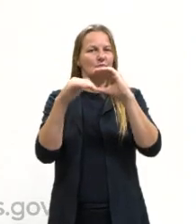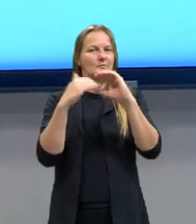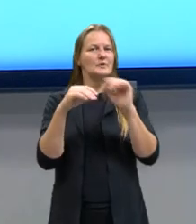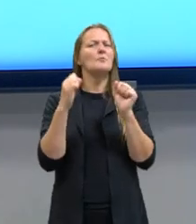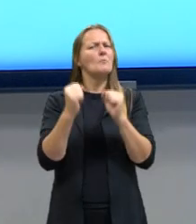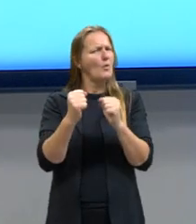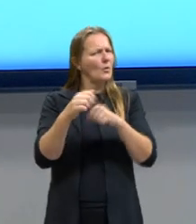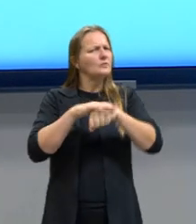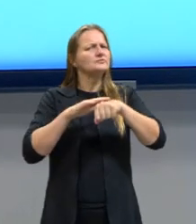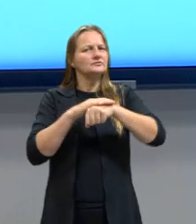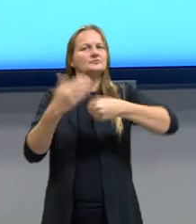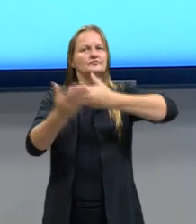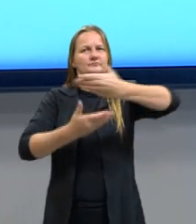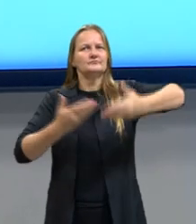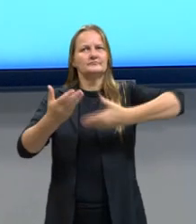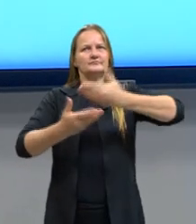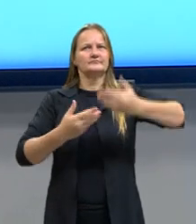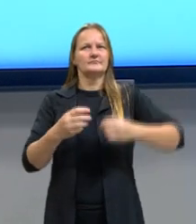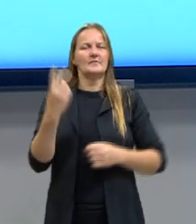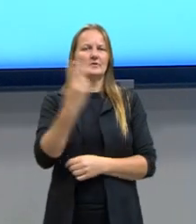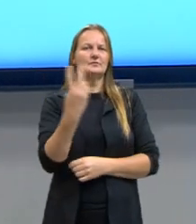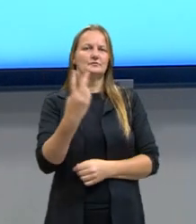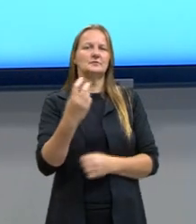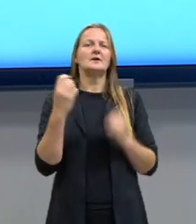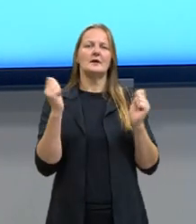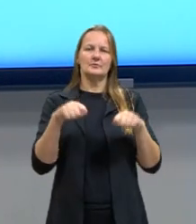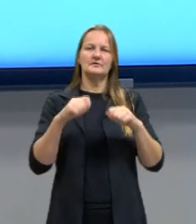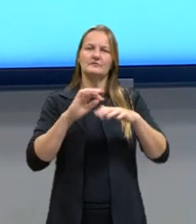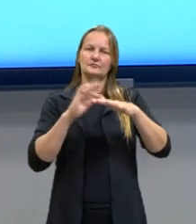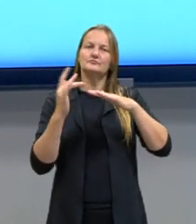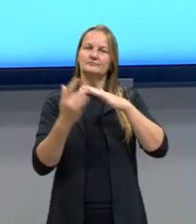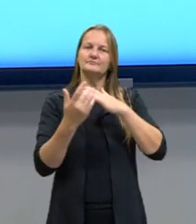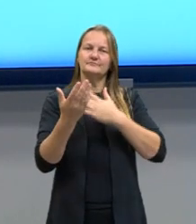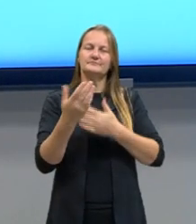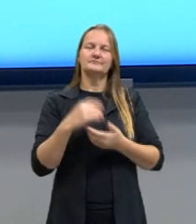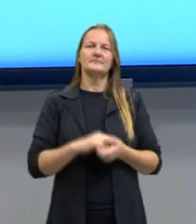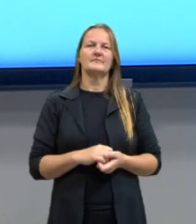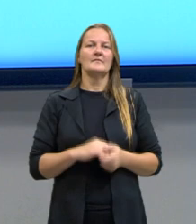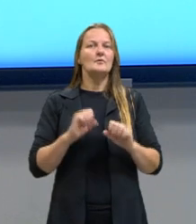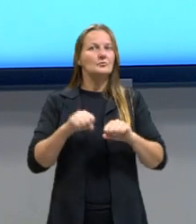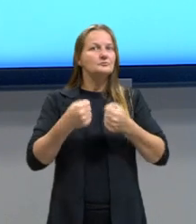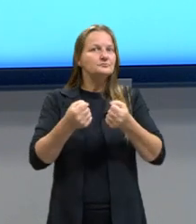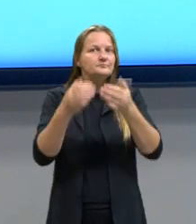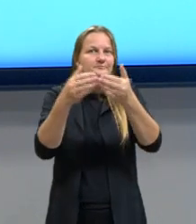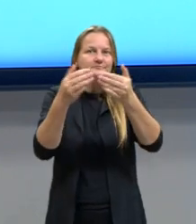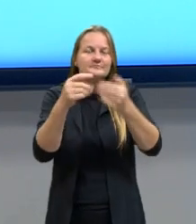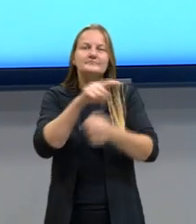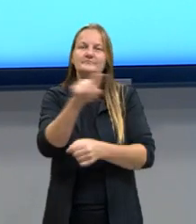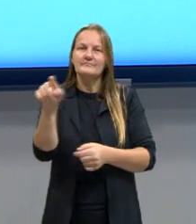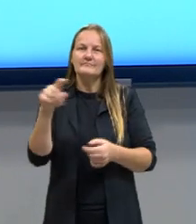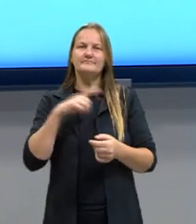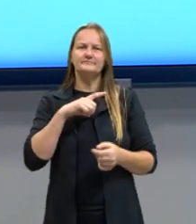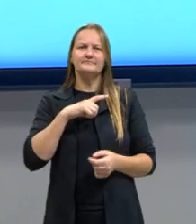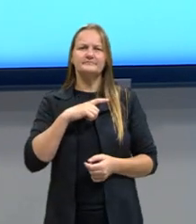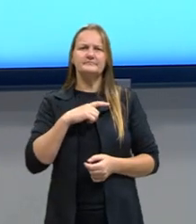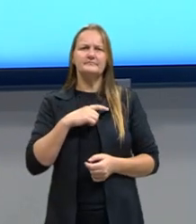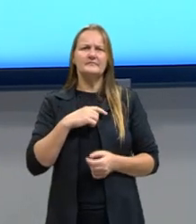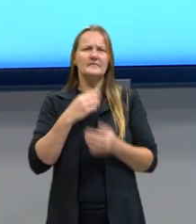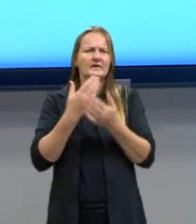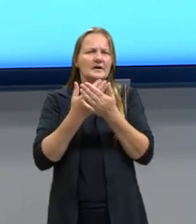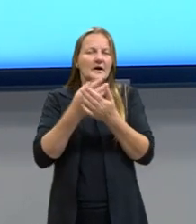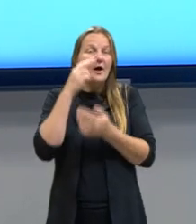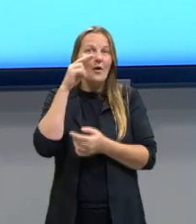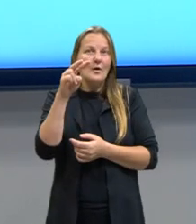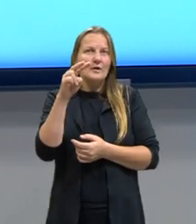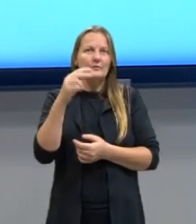vocês podem conversar comigo através dessas duas mídias e quero reforçar o pedido para que vocês, quando estiverem assistindo as